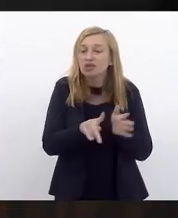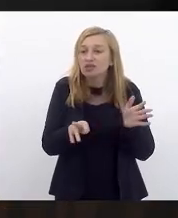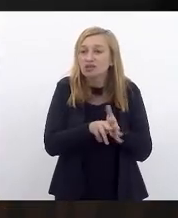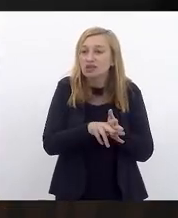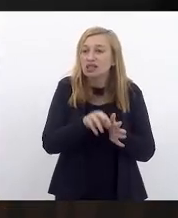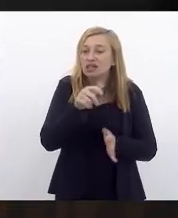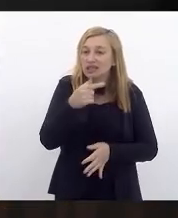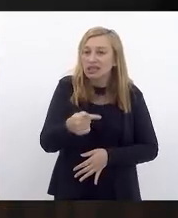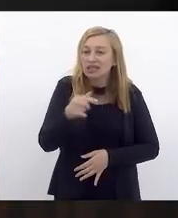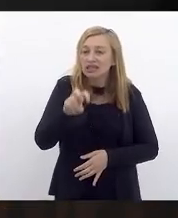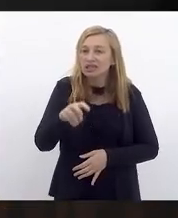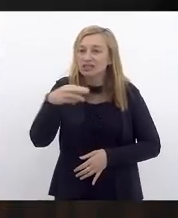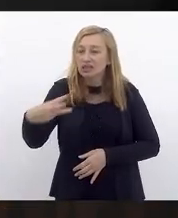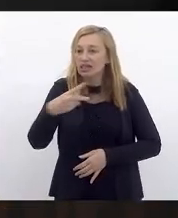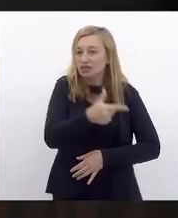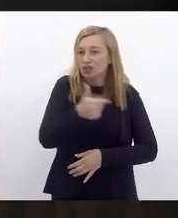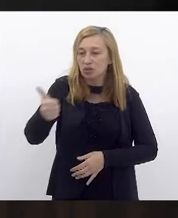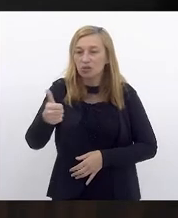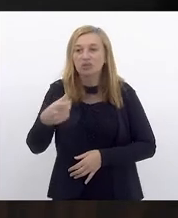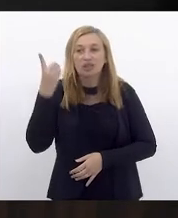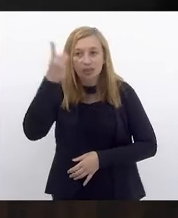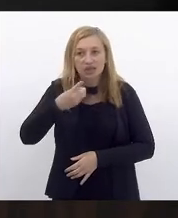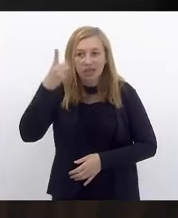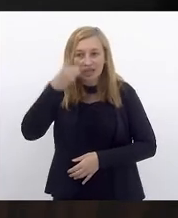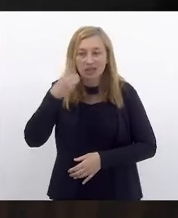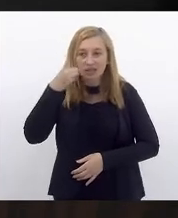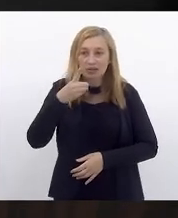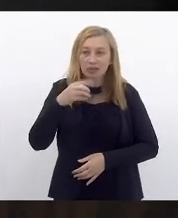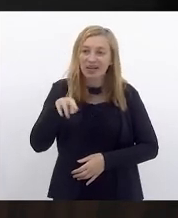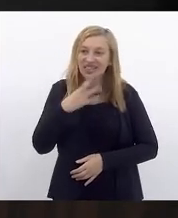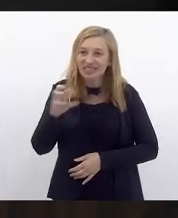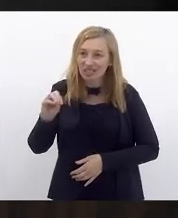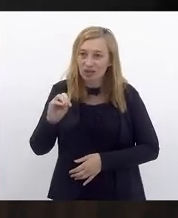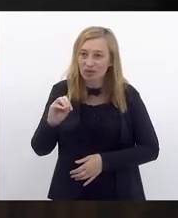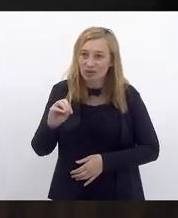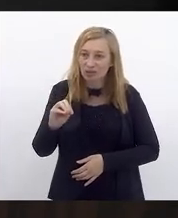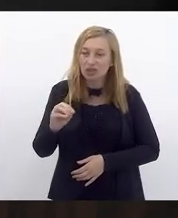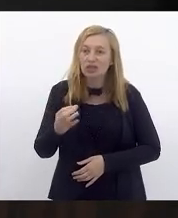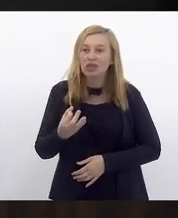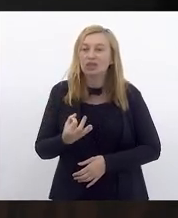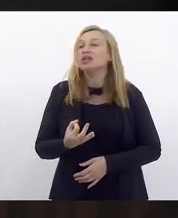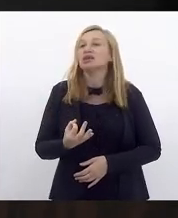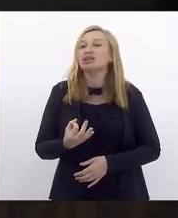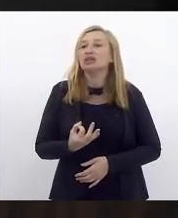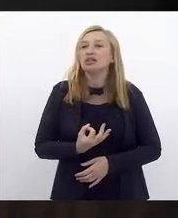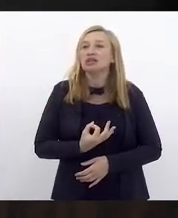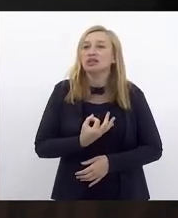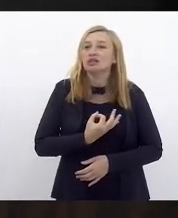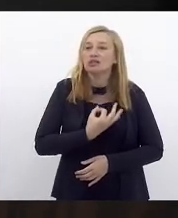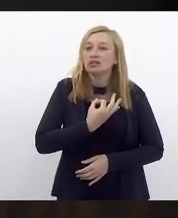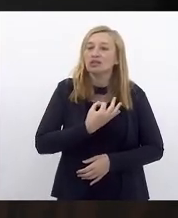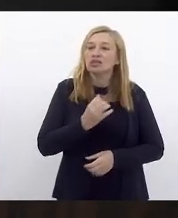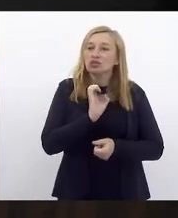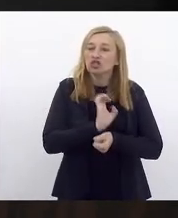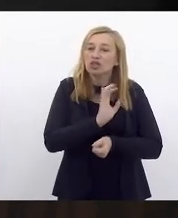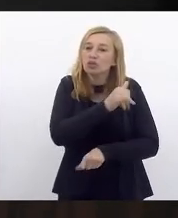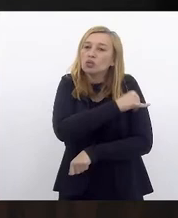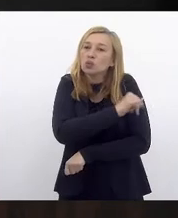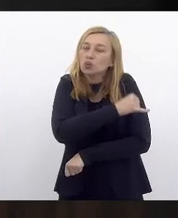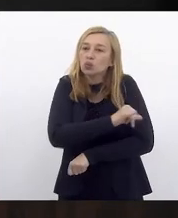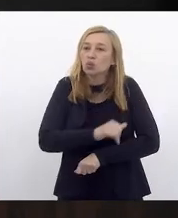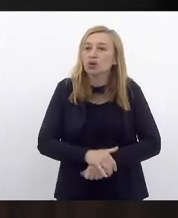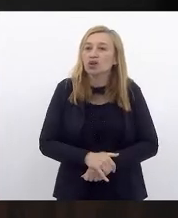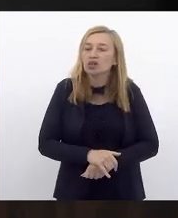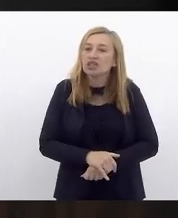resolução 753-2021, de autoria do deputado Brazão, que concede título de bem-emérito do Estado do Rio de Janeiro